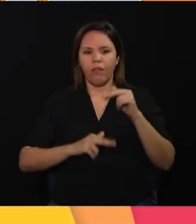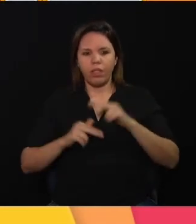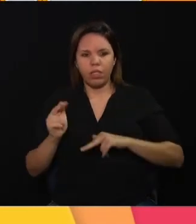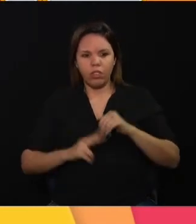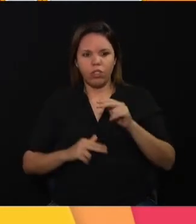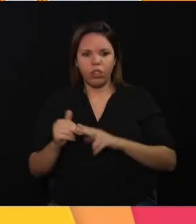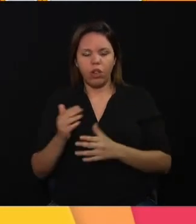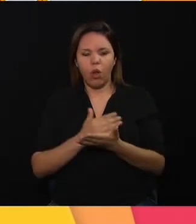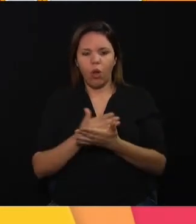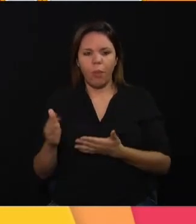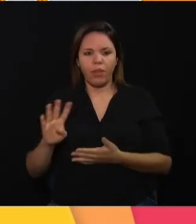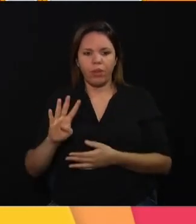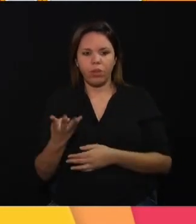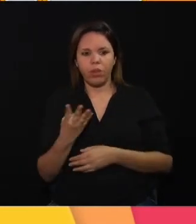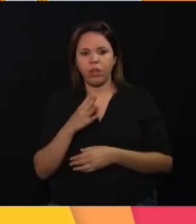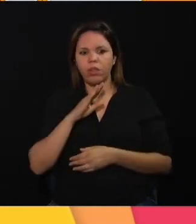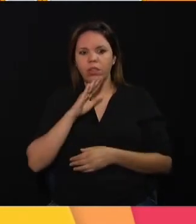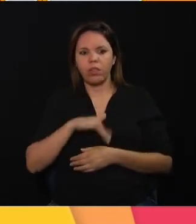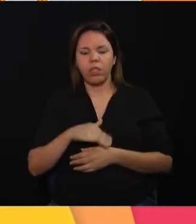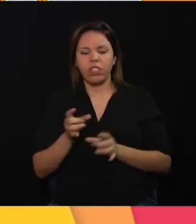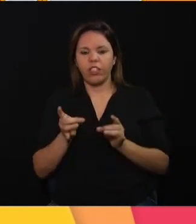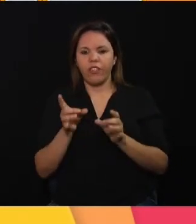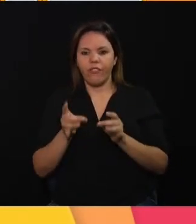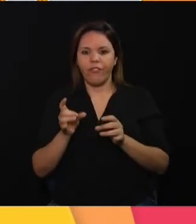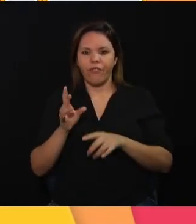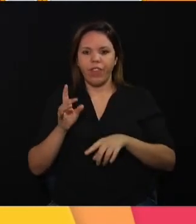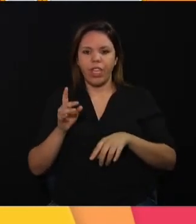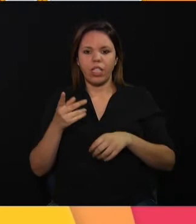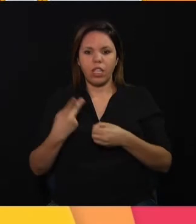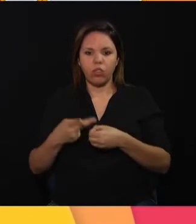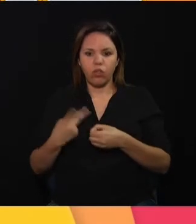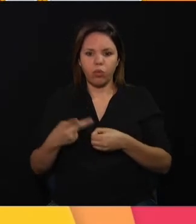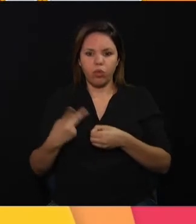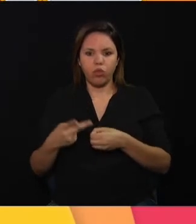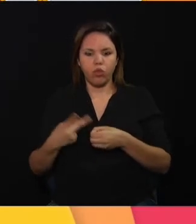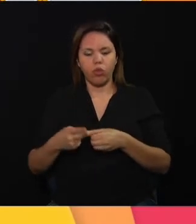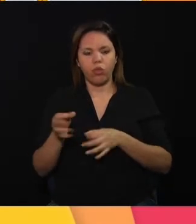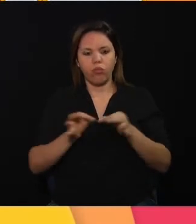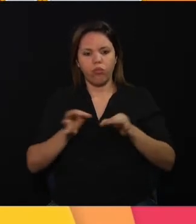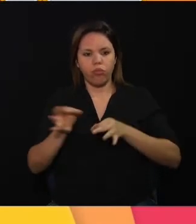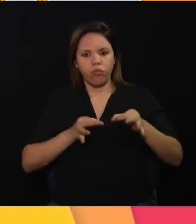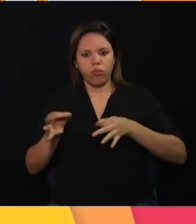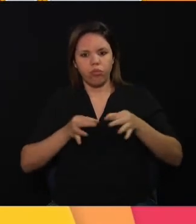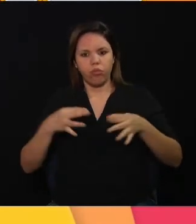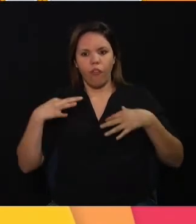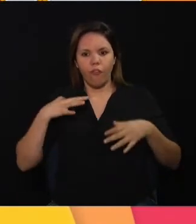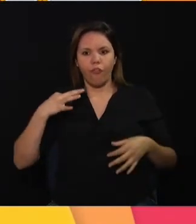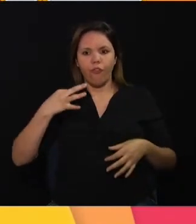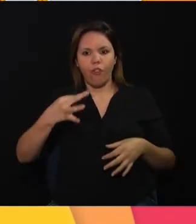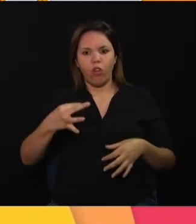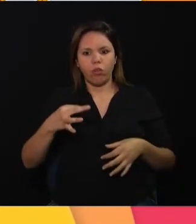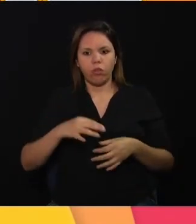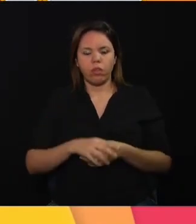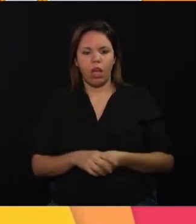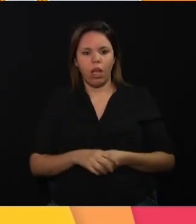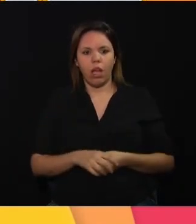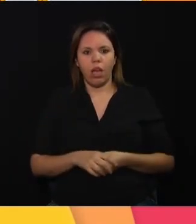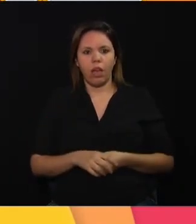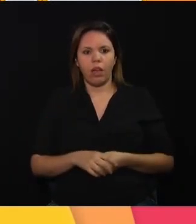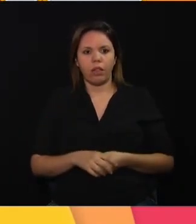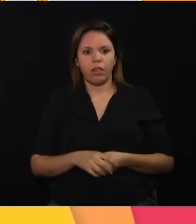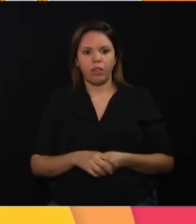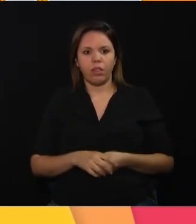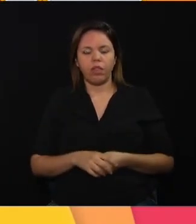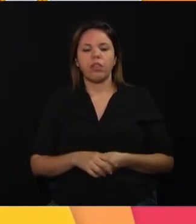tarde. Todo o preparo e venda dos produtos são feitos pelos voluntários da Hospitalhaços. E, para fechar, o Arraiá